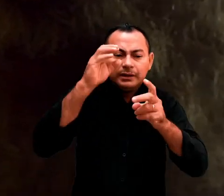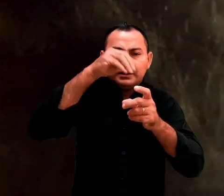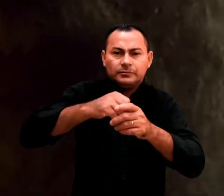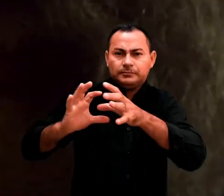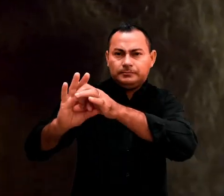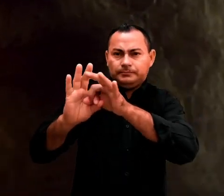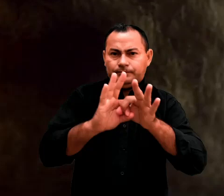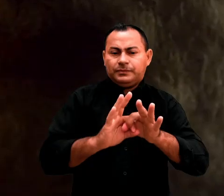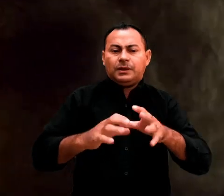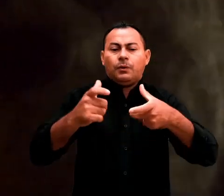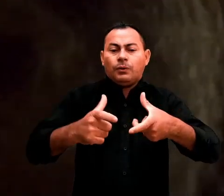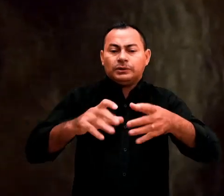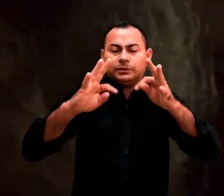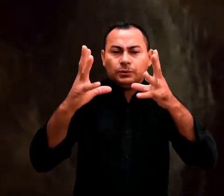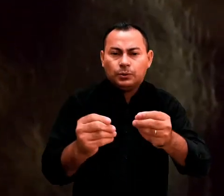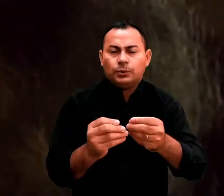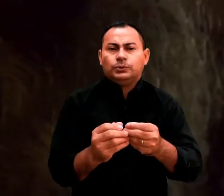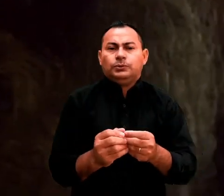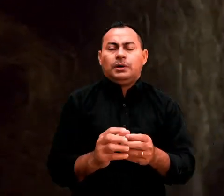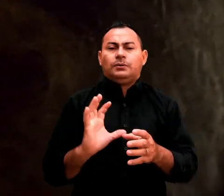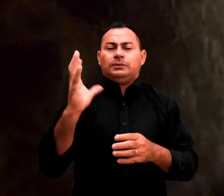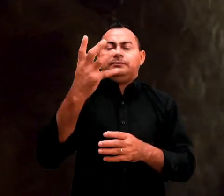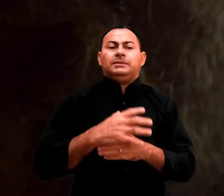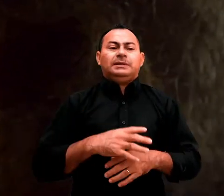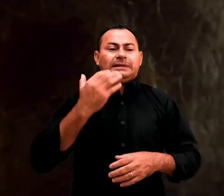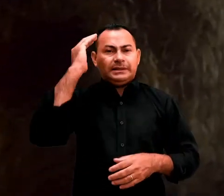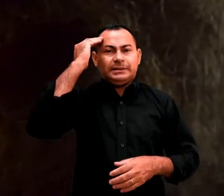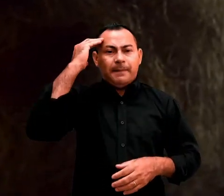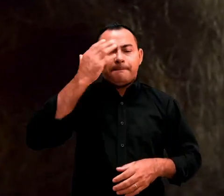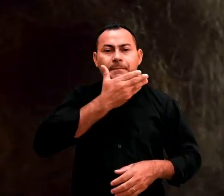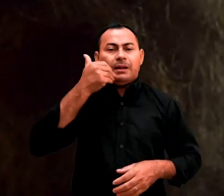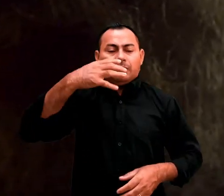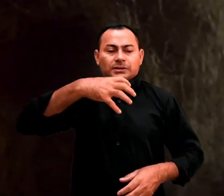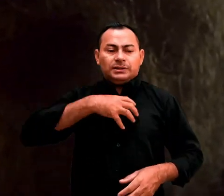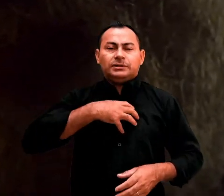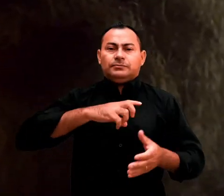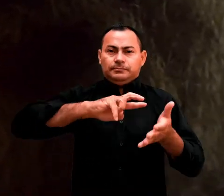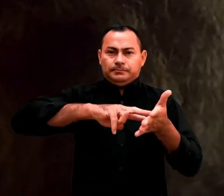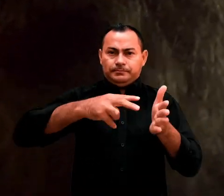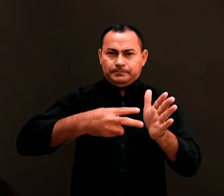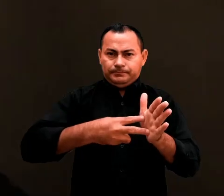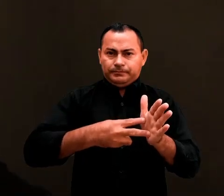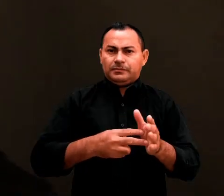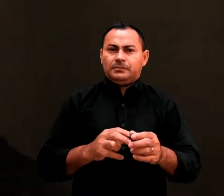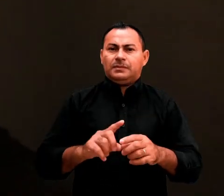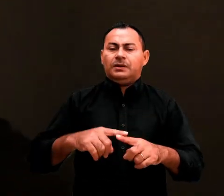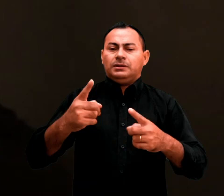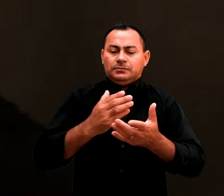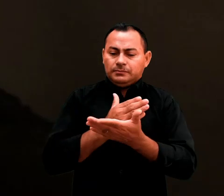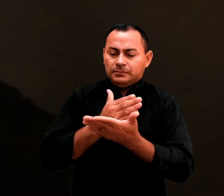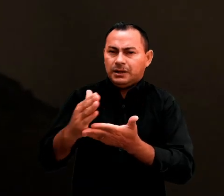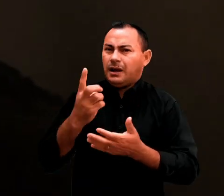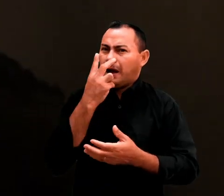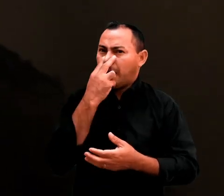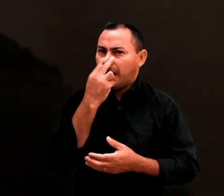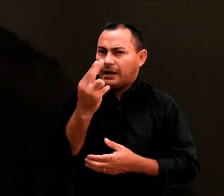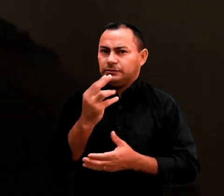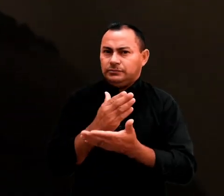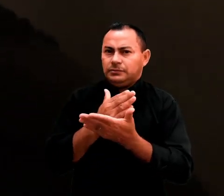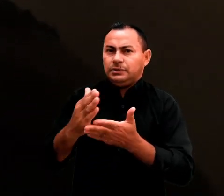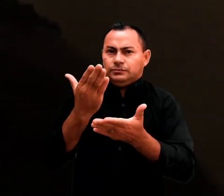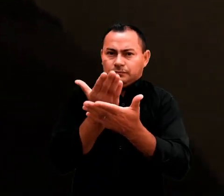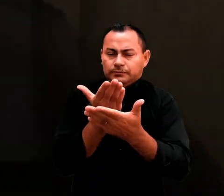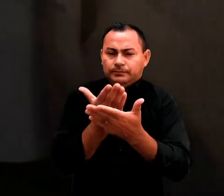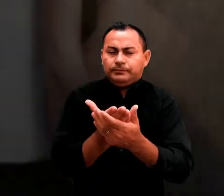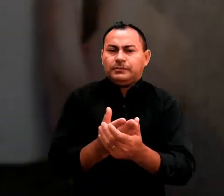dentro do contexto onde tudo aconteceu, captaríamos melhor o sentido e o significado dela. Depois dessa introdução, acho que podemos